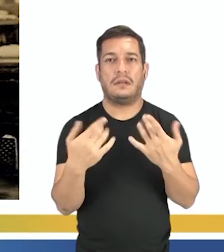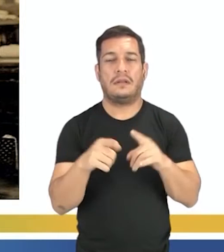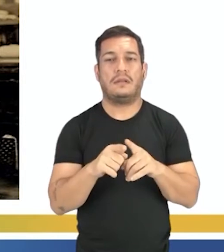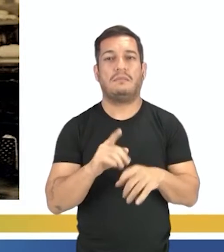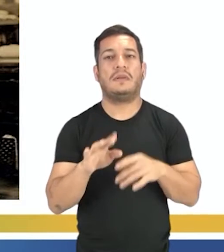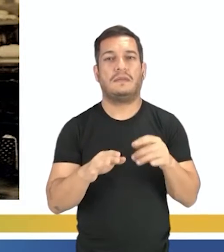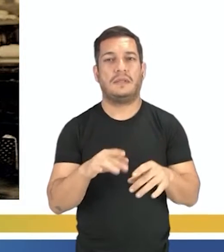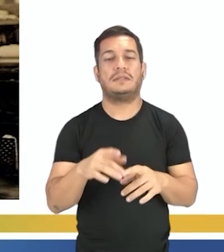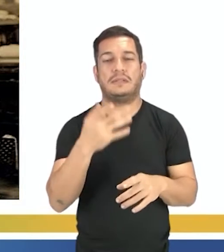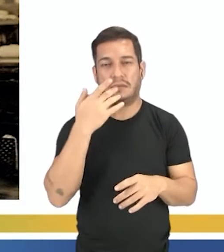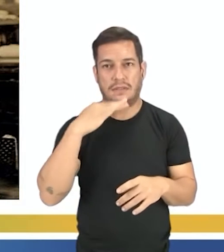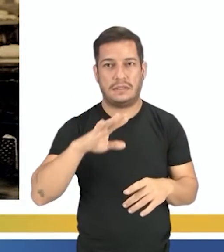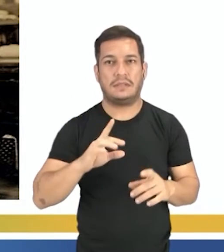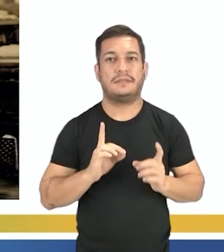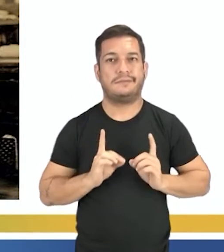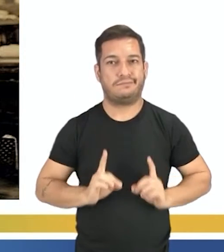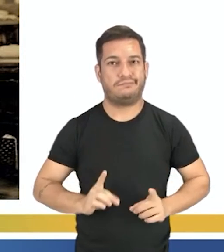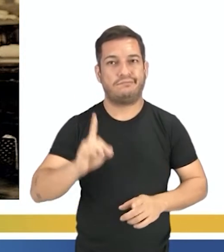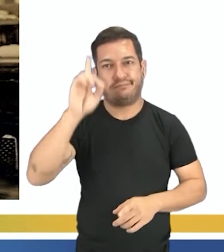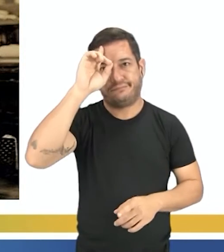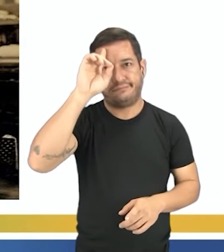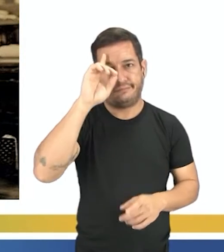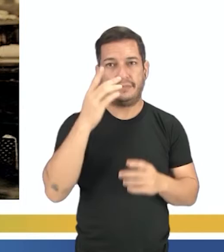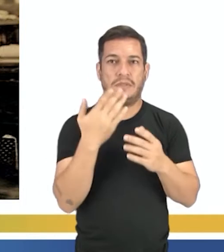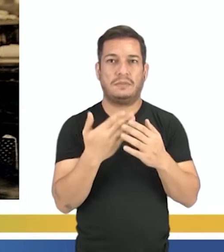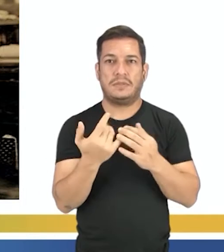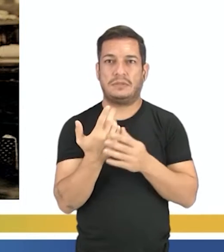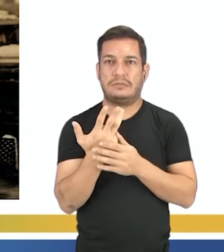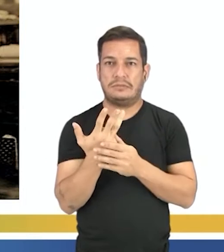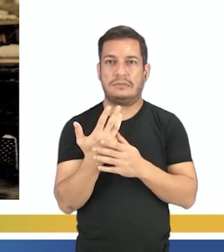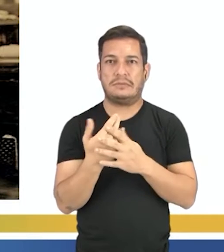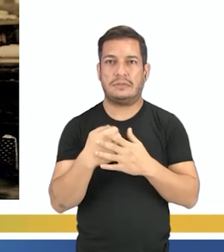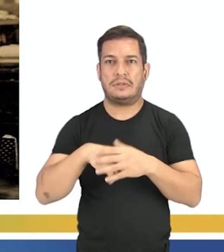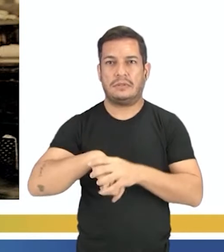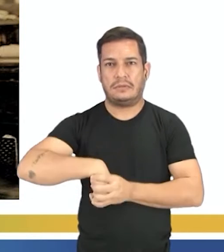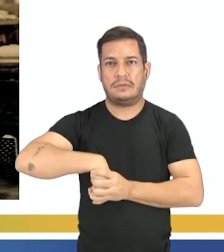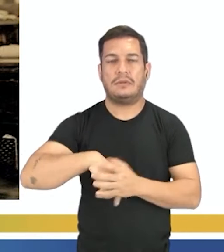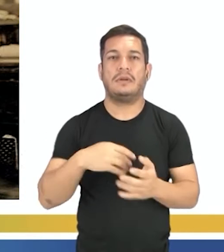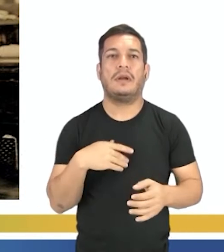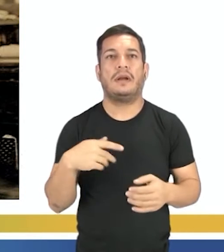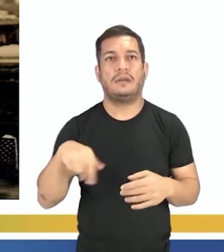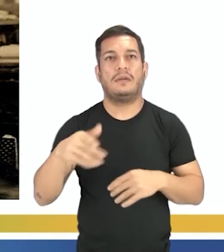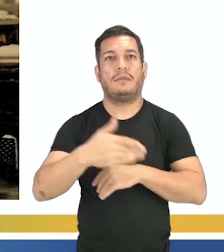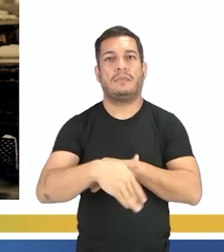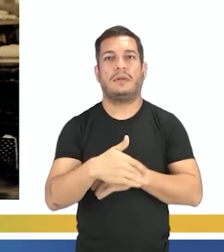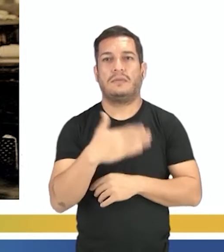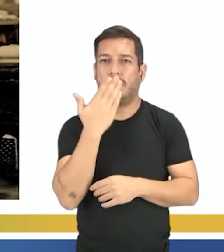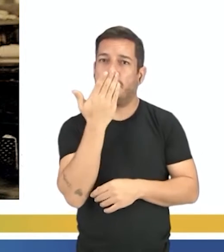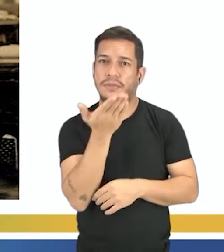aleijadas. Ficavam adultos aleijados e iam para a rua. Viravam pedintes.